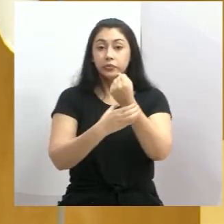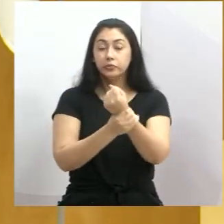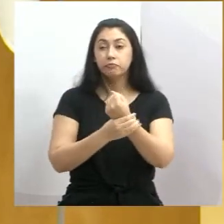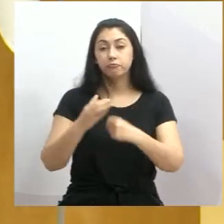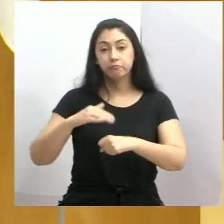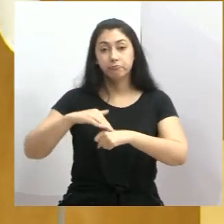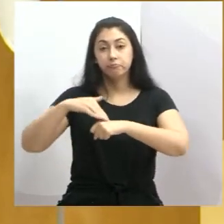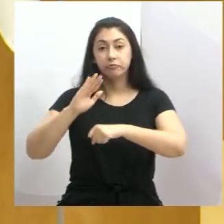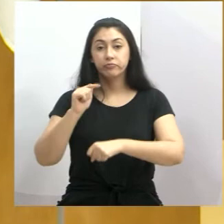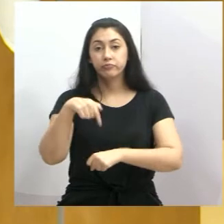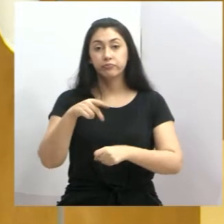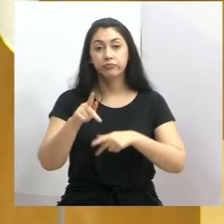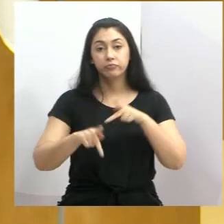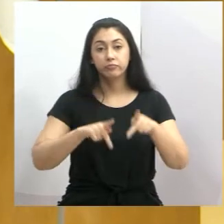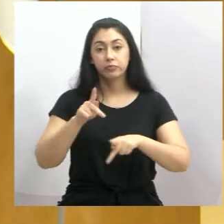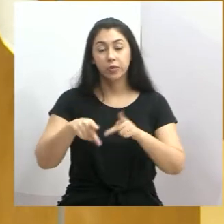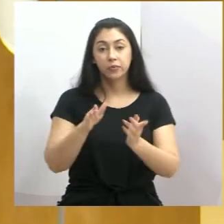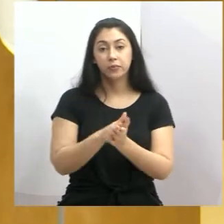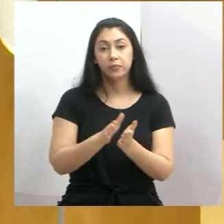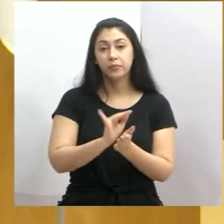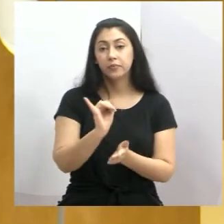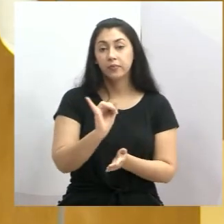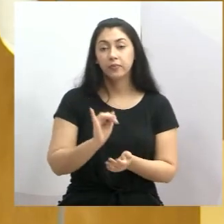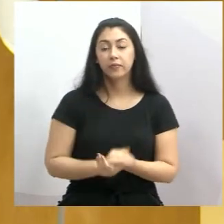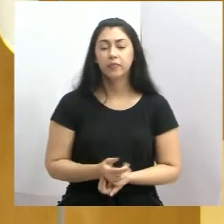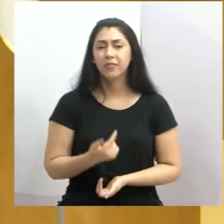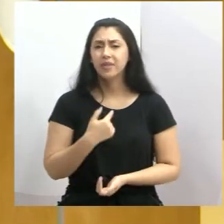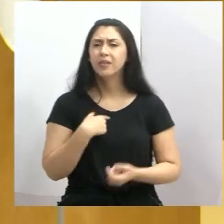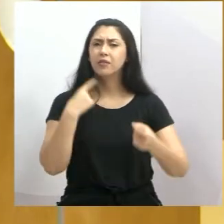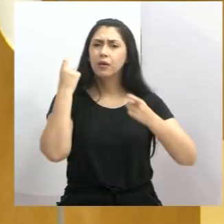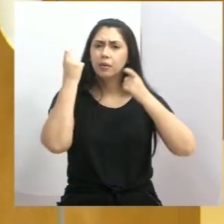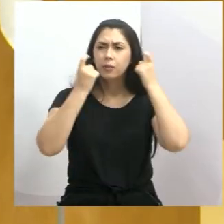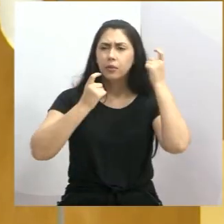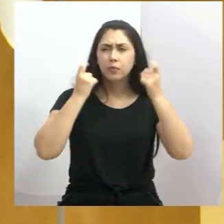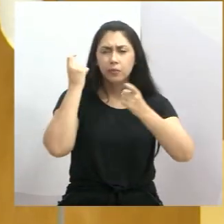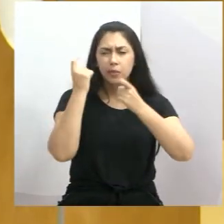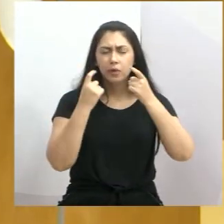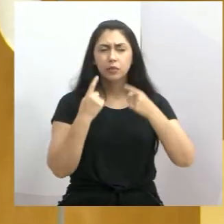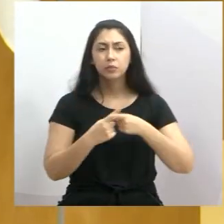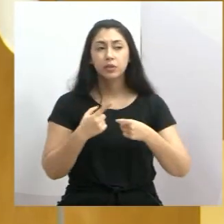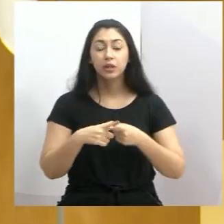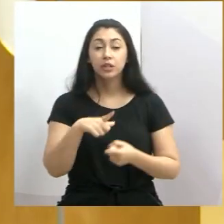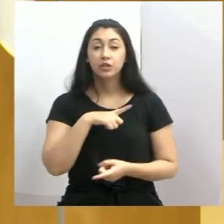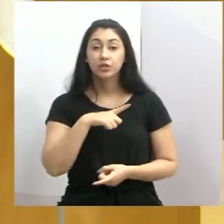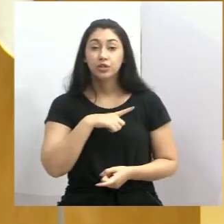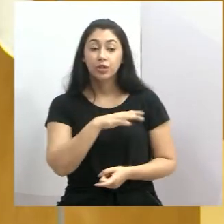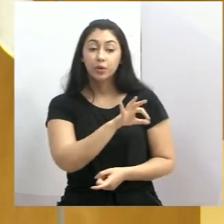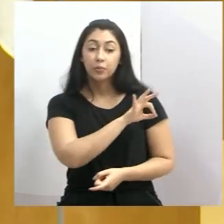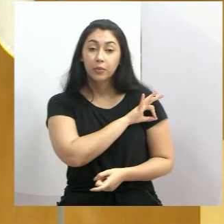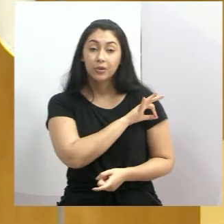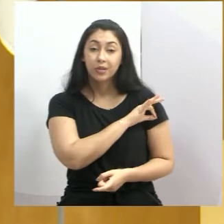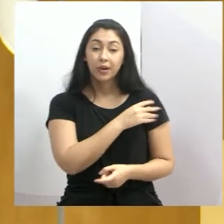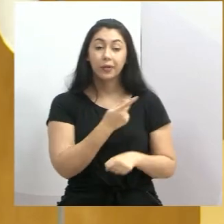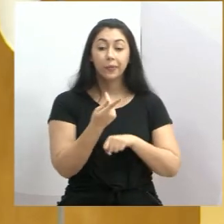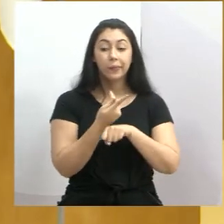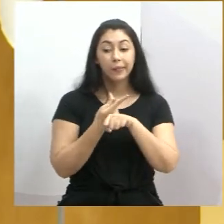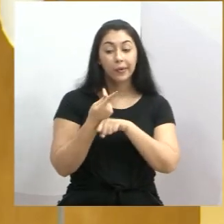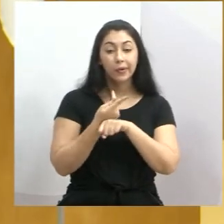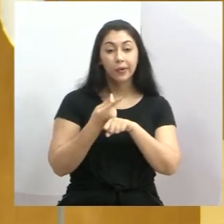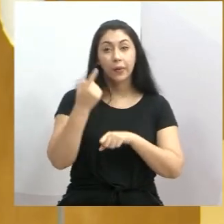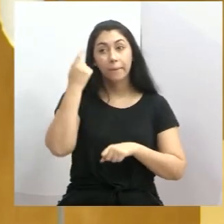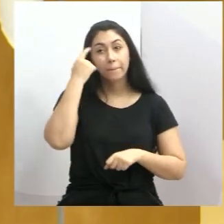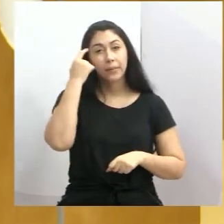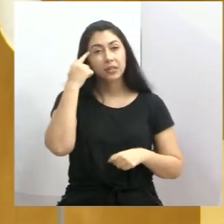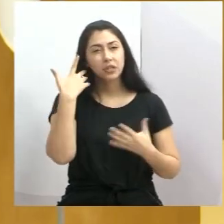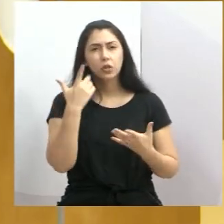população da nossa cidade. Fiquei preocupado porque alguns guardas civis da GCM procuraram achando que a